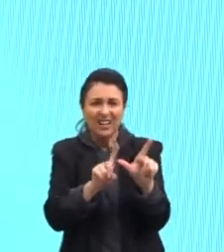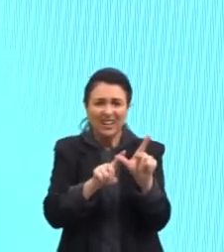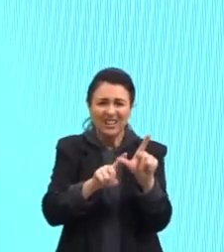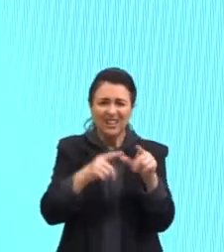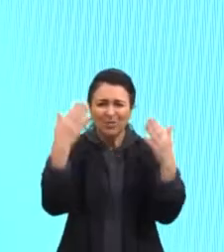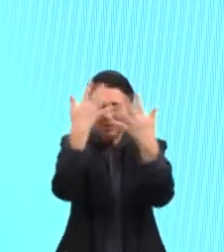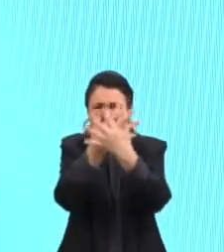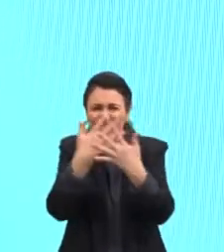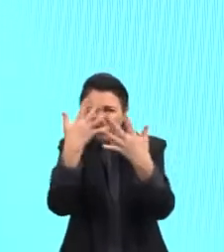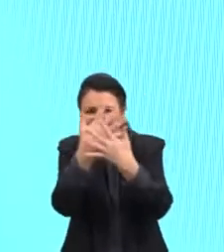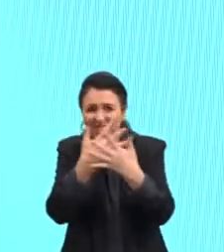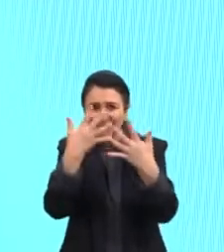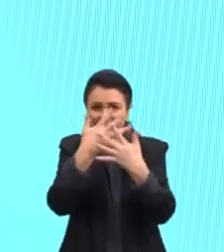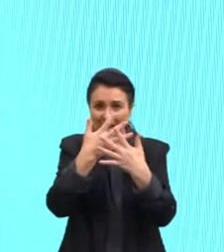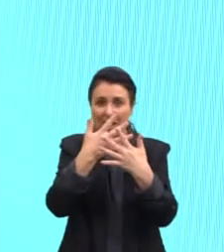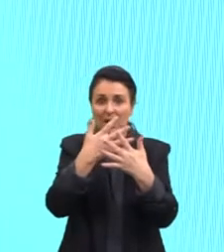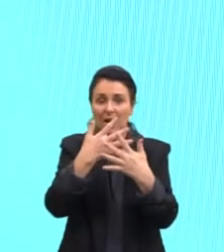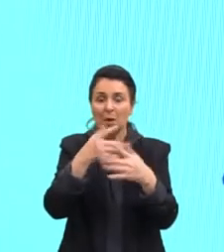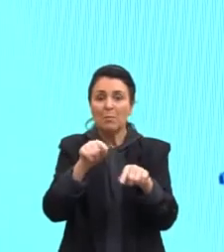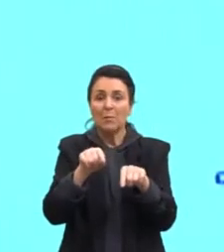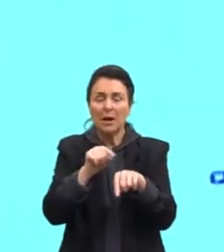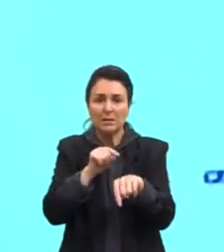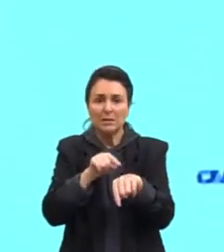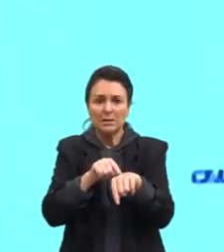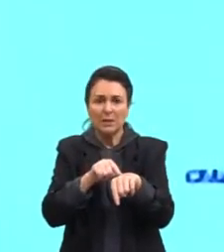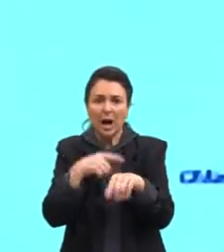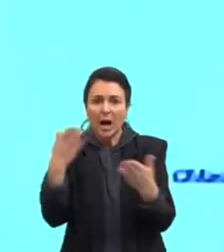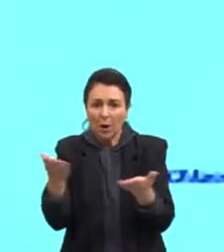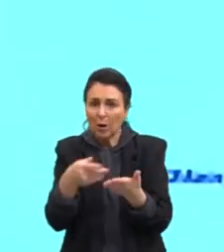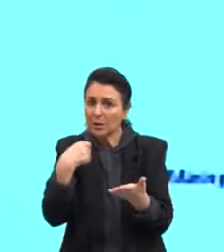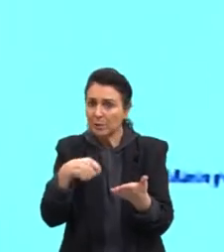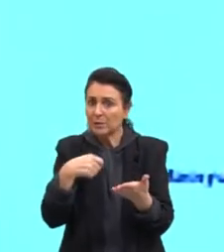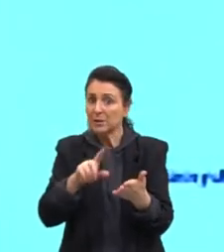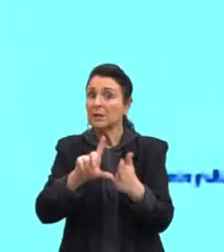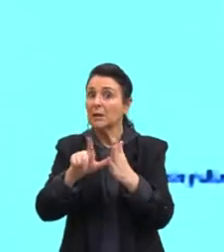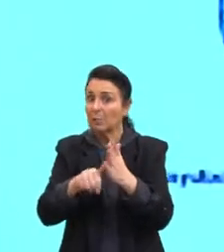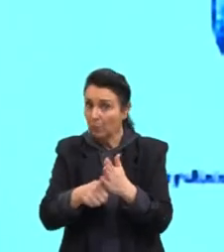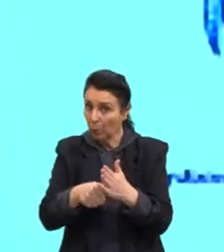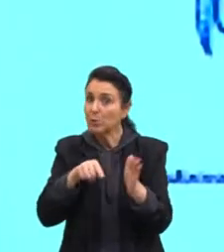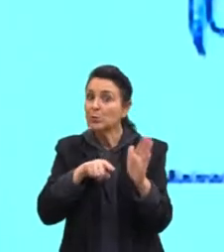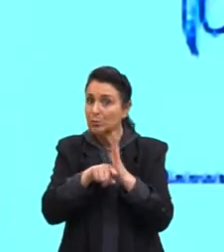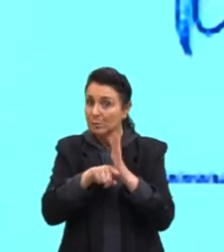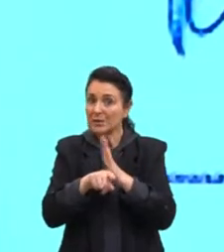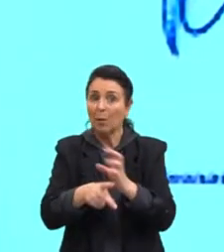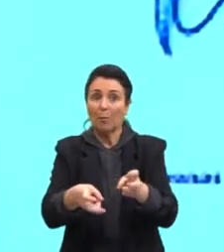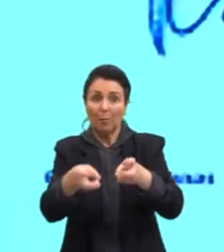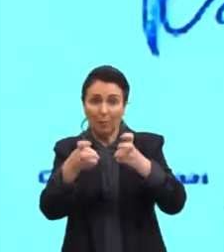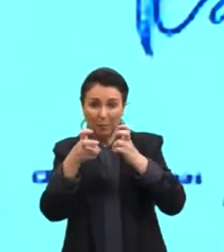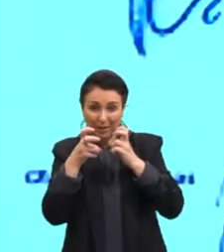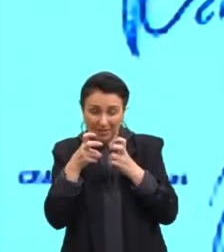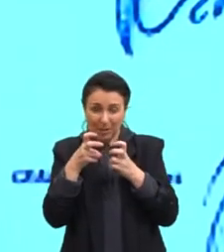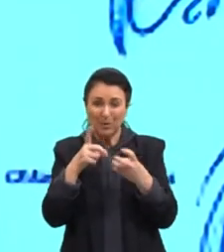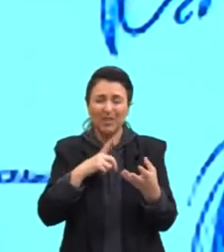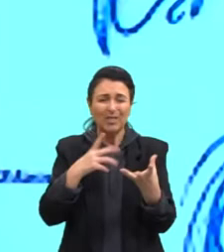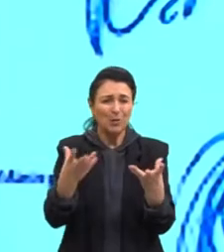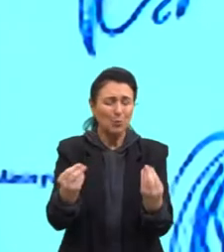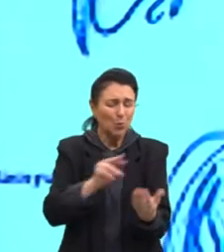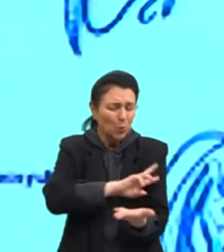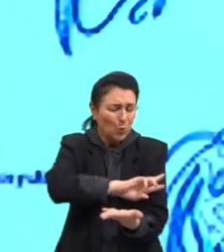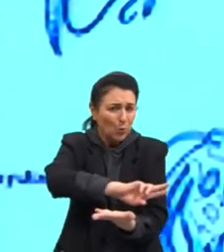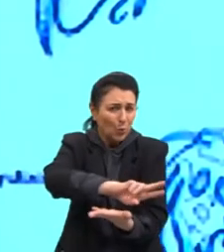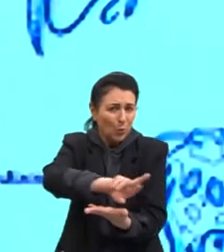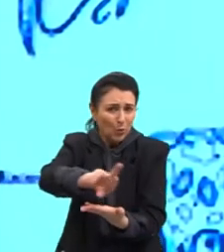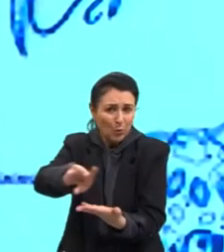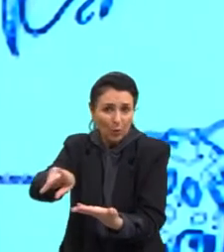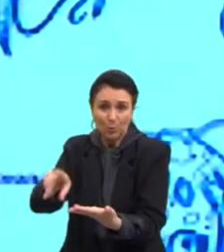saberem no momento qual é o nomezinho deles. Mas sim perceberem a grande diversidade que só